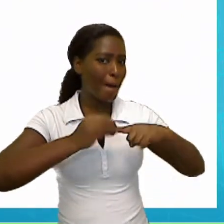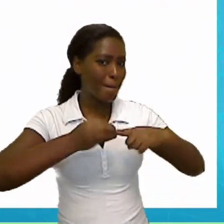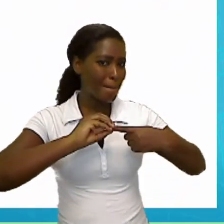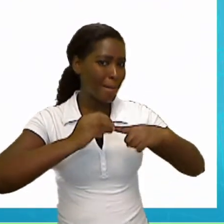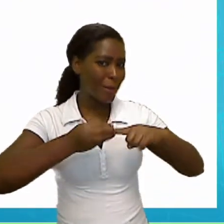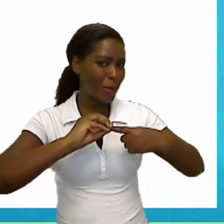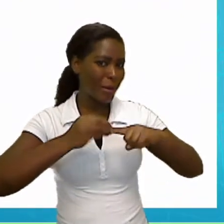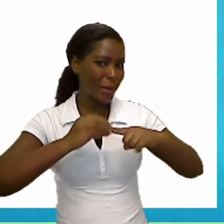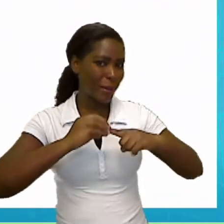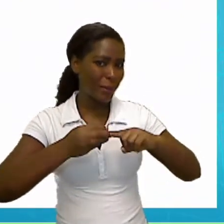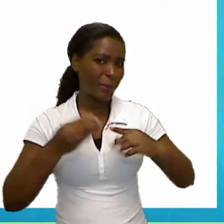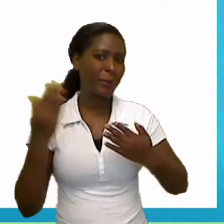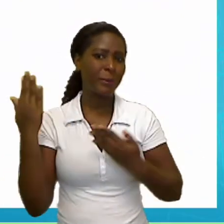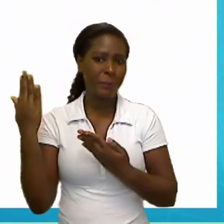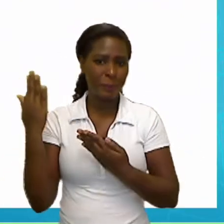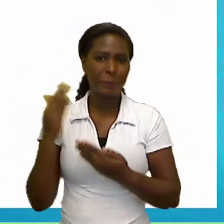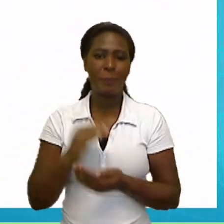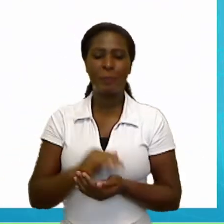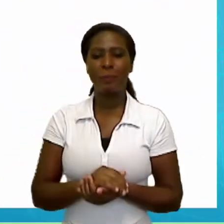letra não ficou legal.